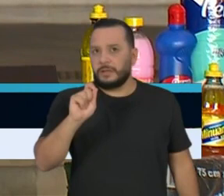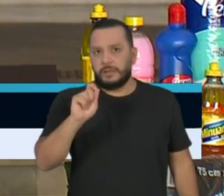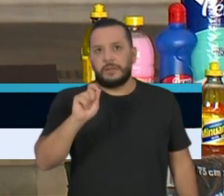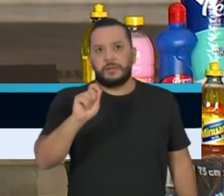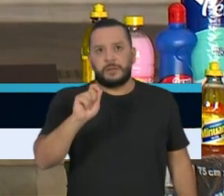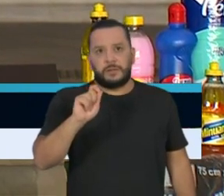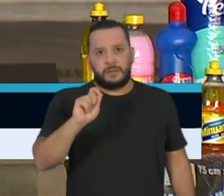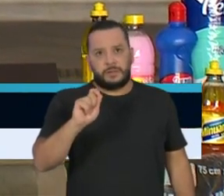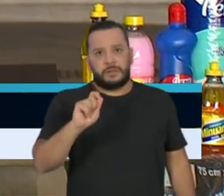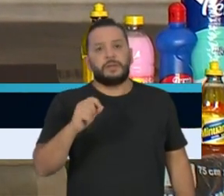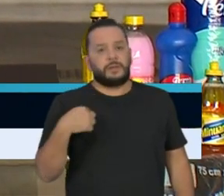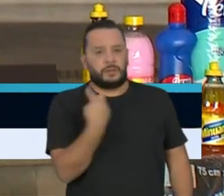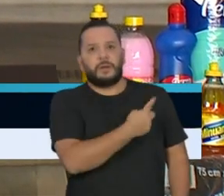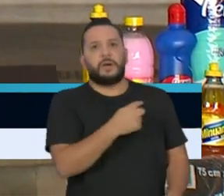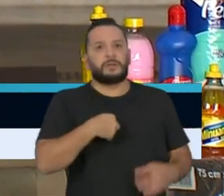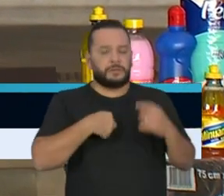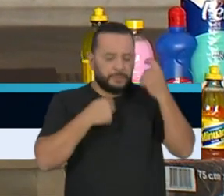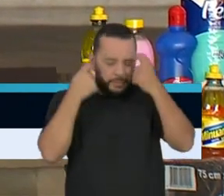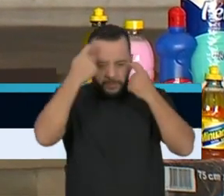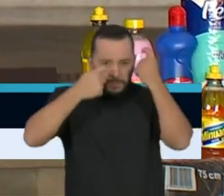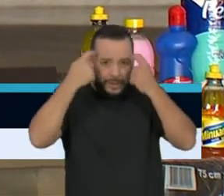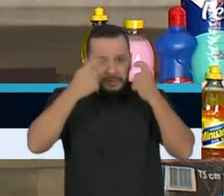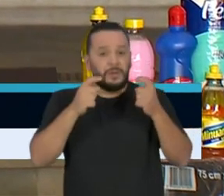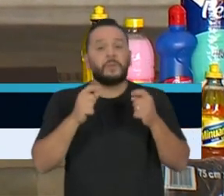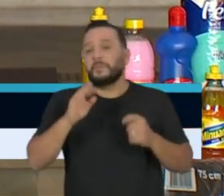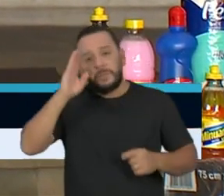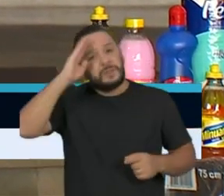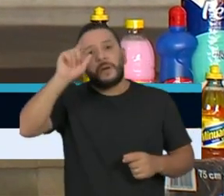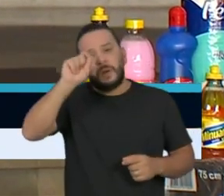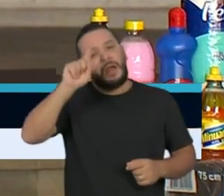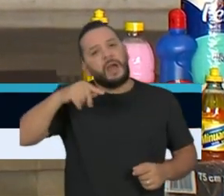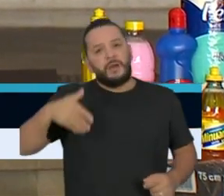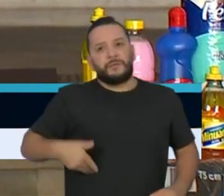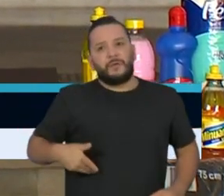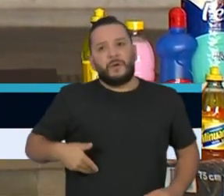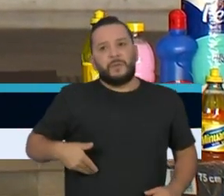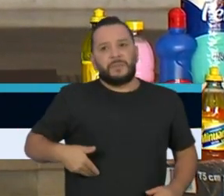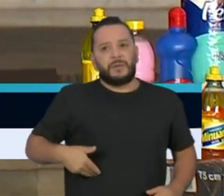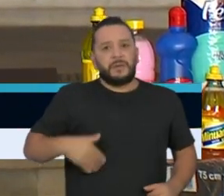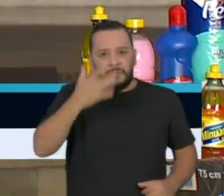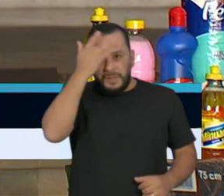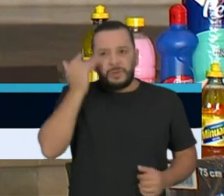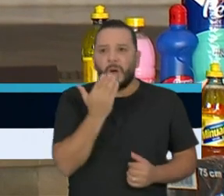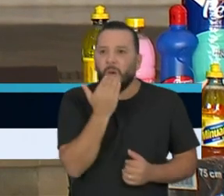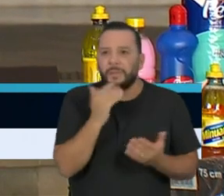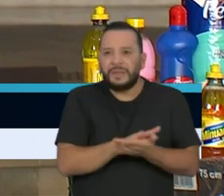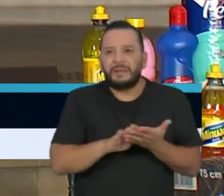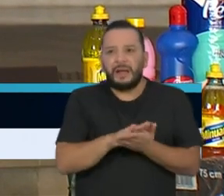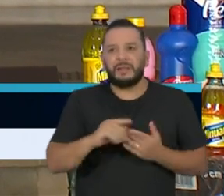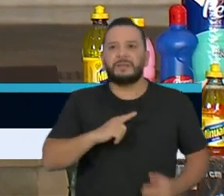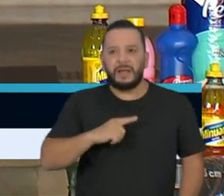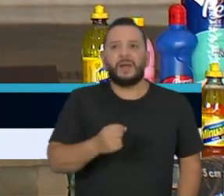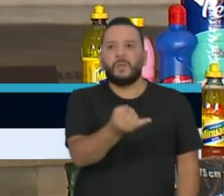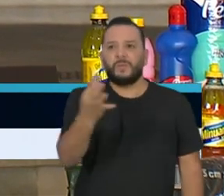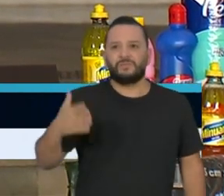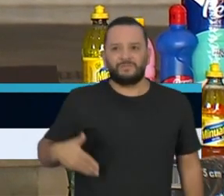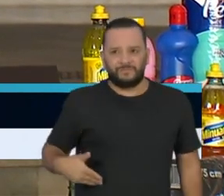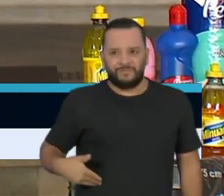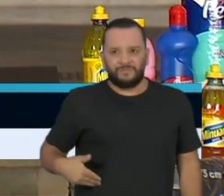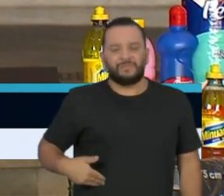preocupações, que é a fome, que já está batendo na porta das famílias aqui do Estado.